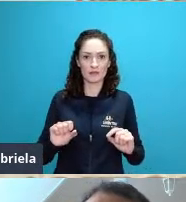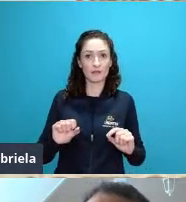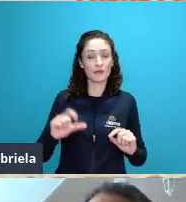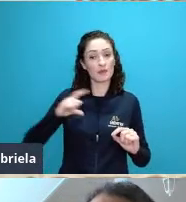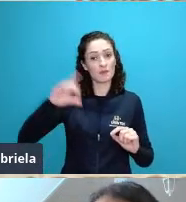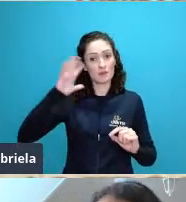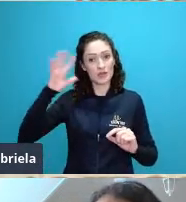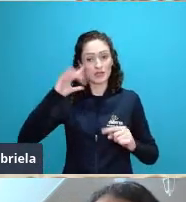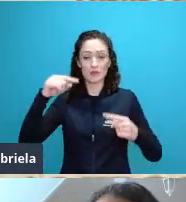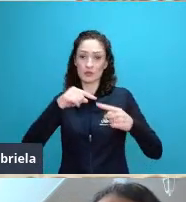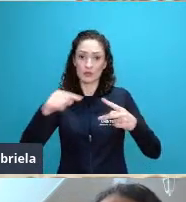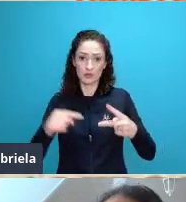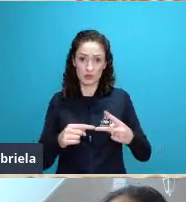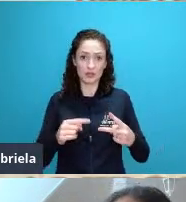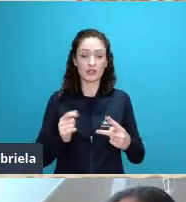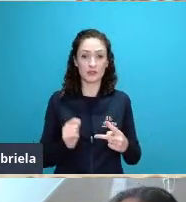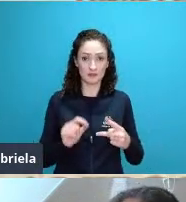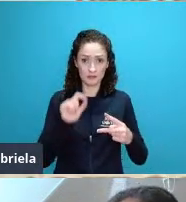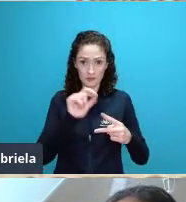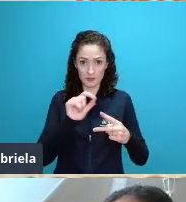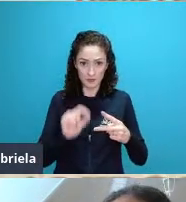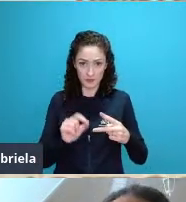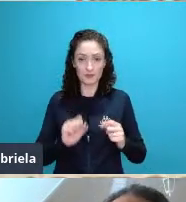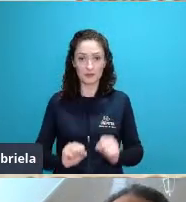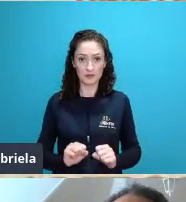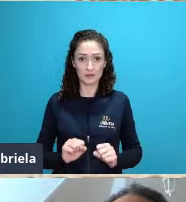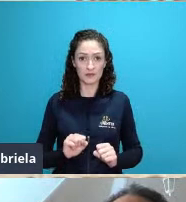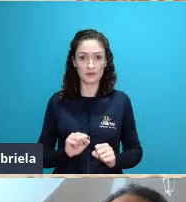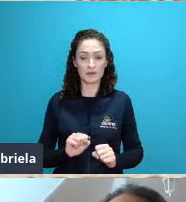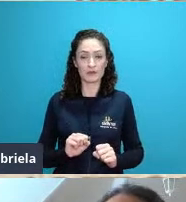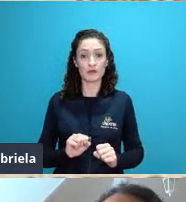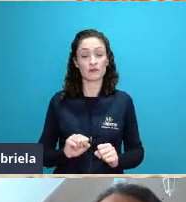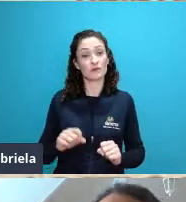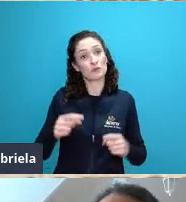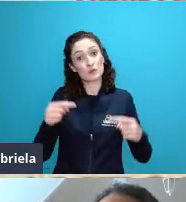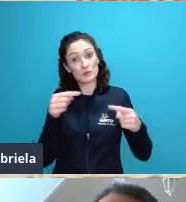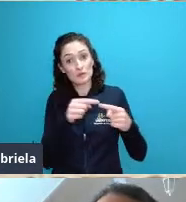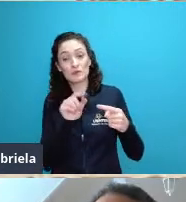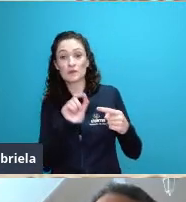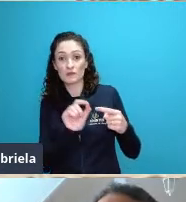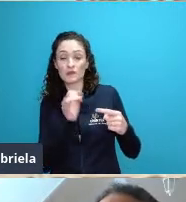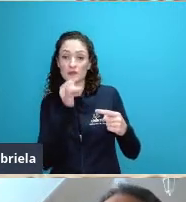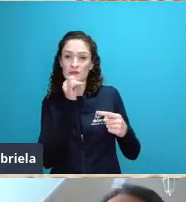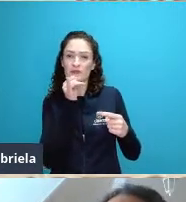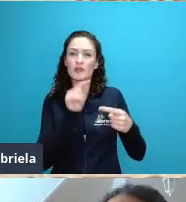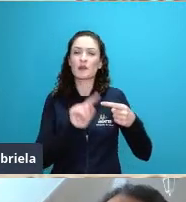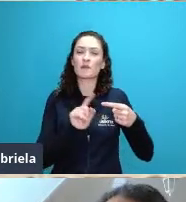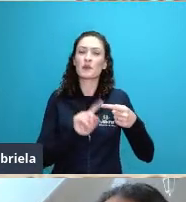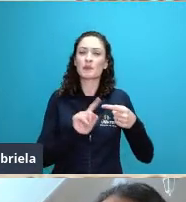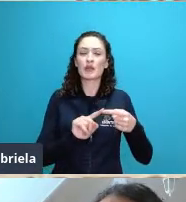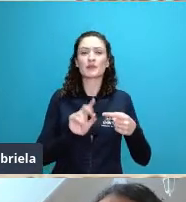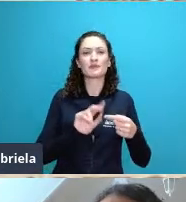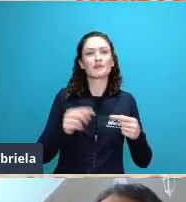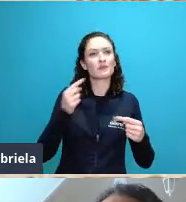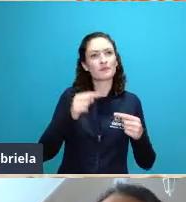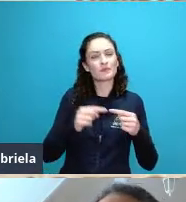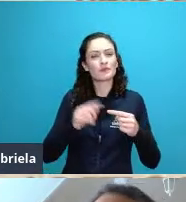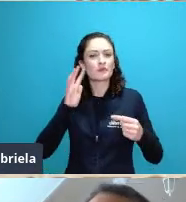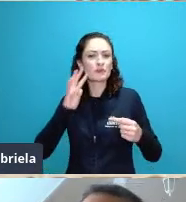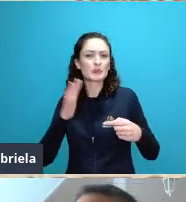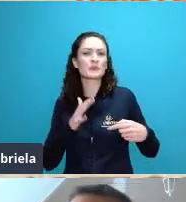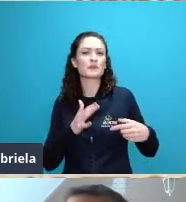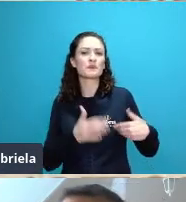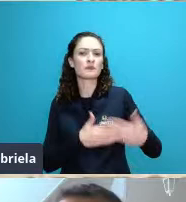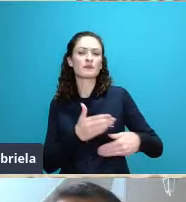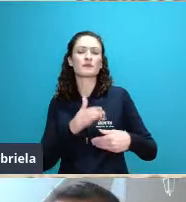uma delas que é atribuída como corrente anglo-americana né ou com tendência anglo-americana